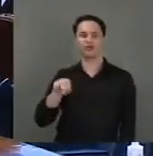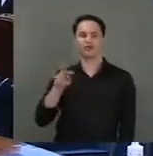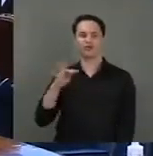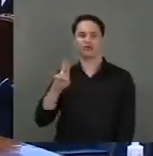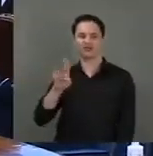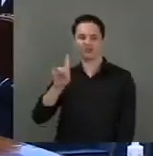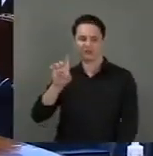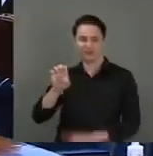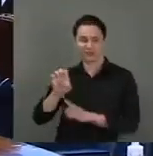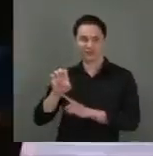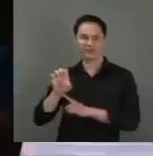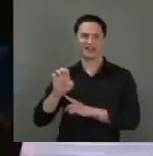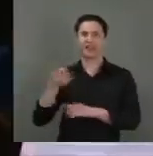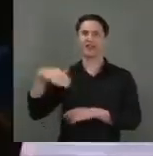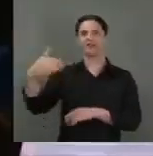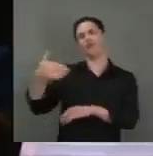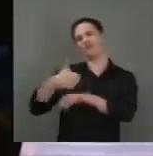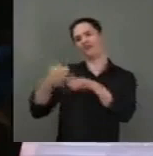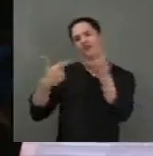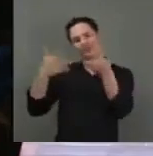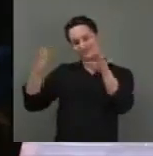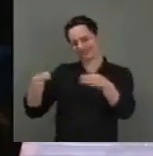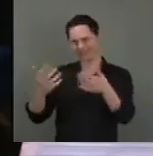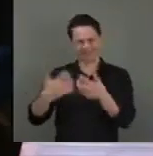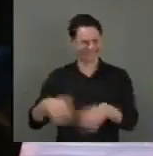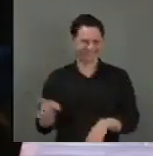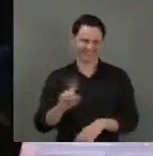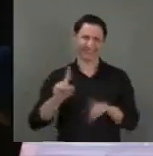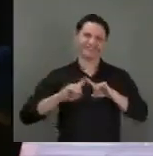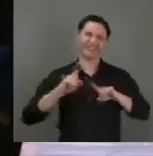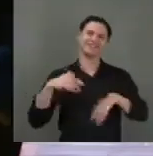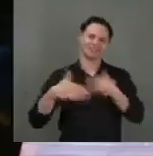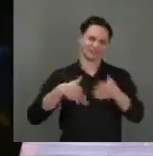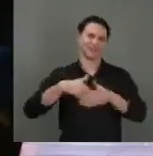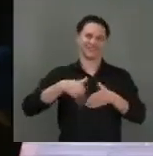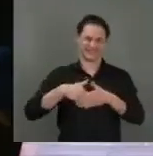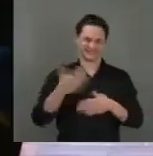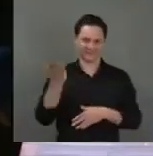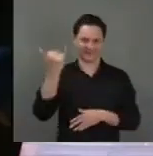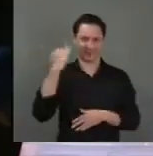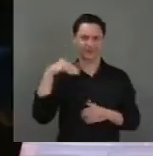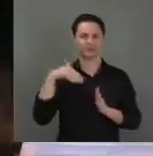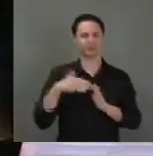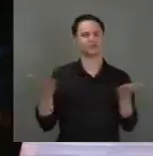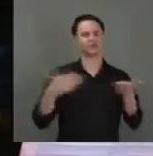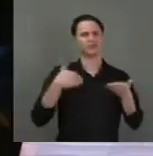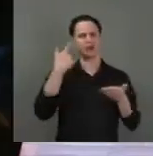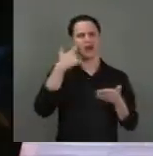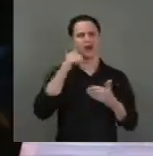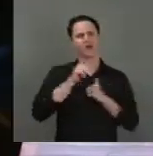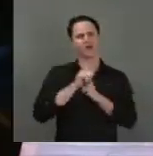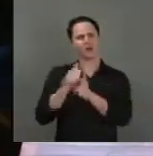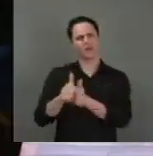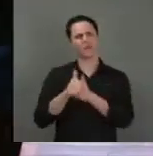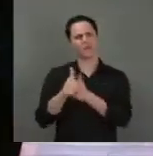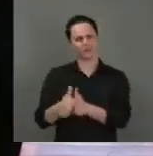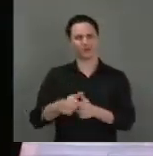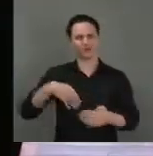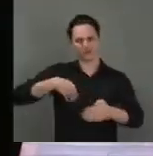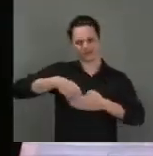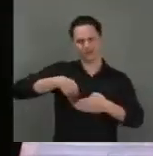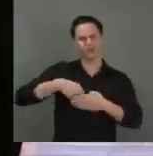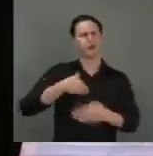ir pra profissional aula que não deu certo, mas até ali eu fui bem, viu? E até hoje eu acompanho futebol dia e noite.